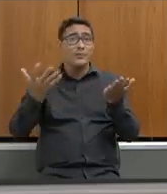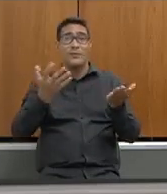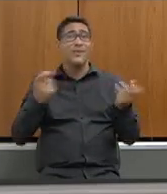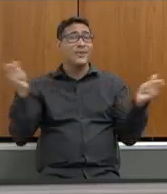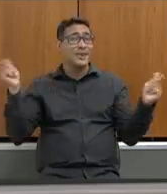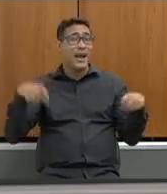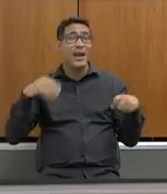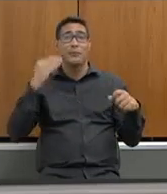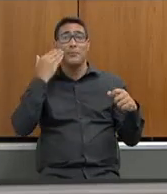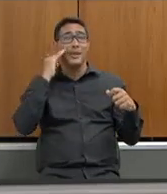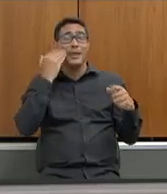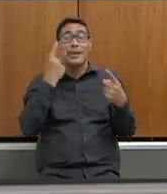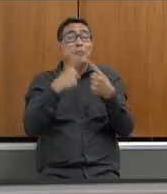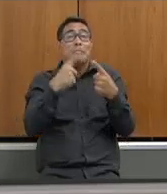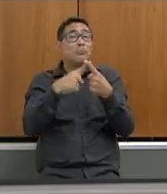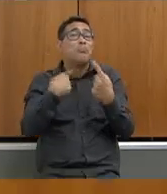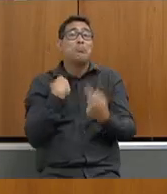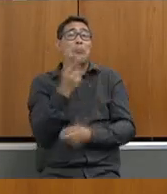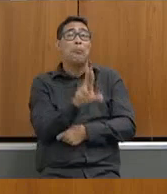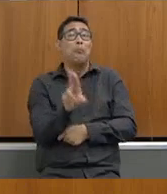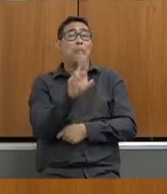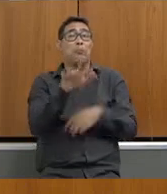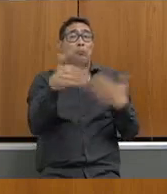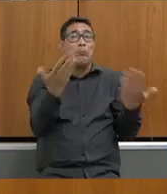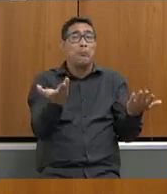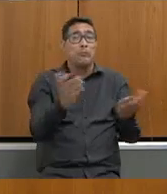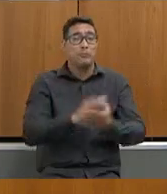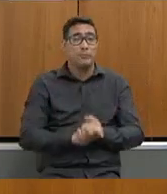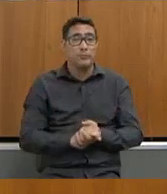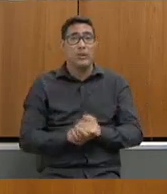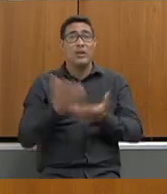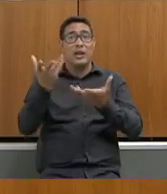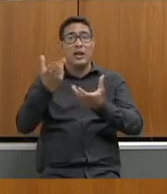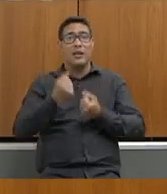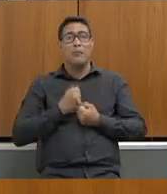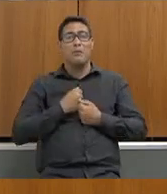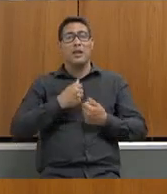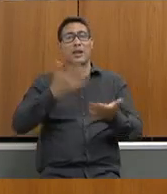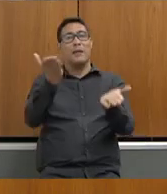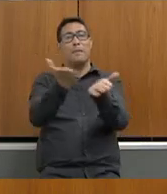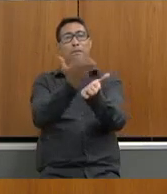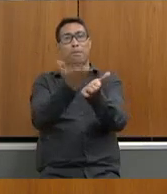entender o porquê que eram feitas eu recebi caderno do churão